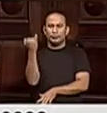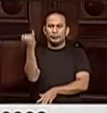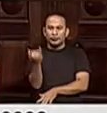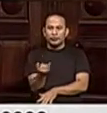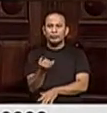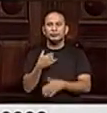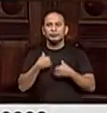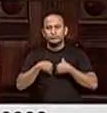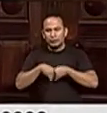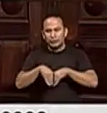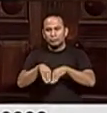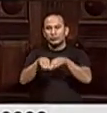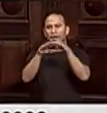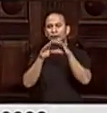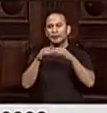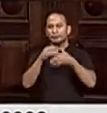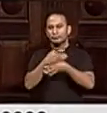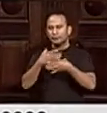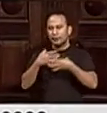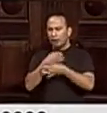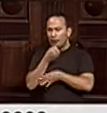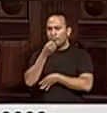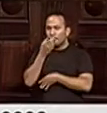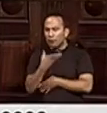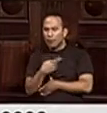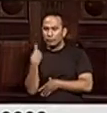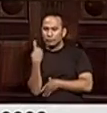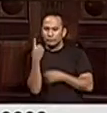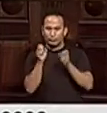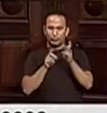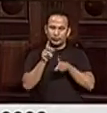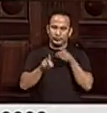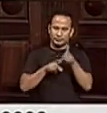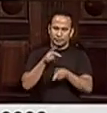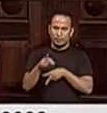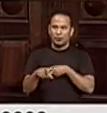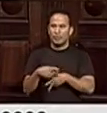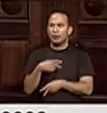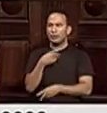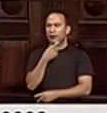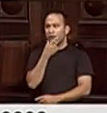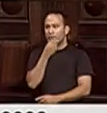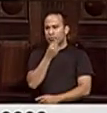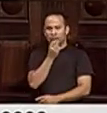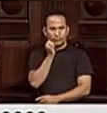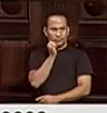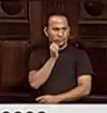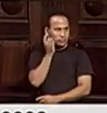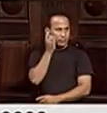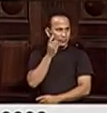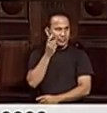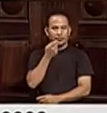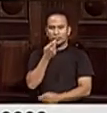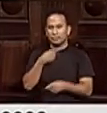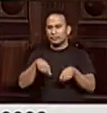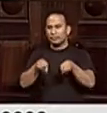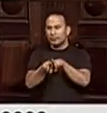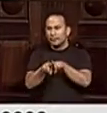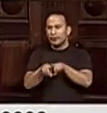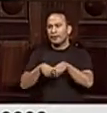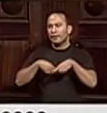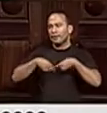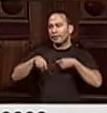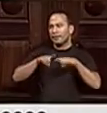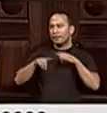o funcionamento da cidade e o bem-estar da nossa população. Senhora deputada, era isso que eu gostaria de debater. Seguimos com